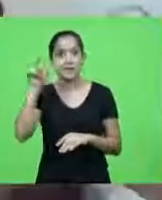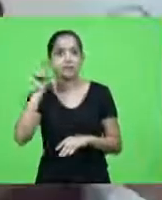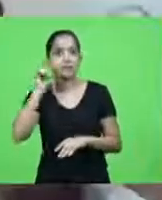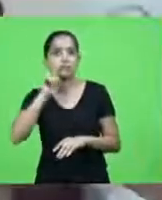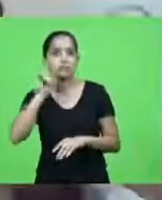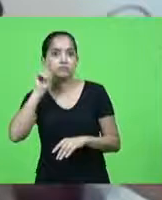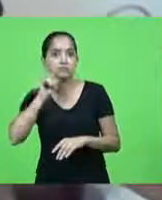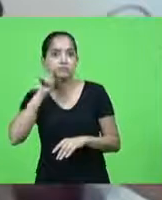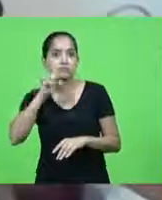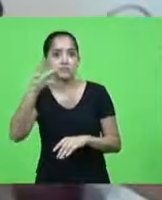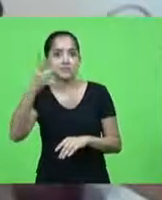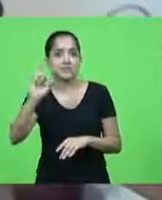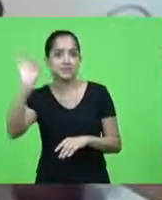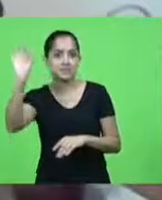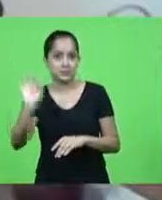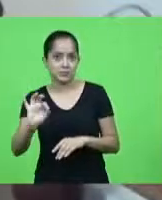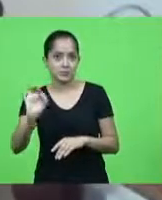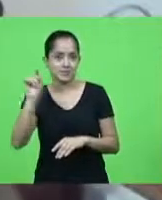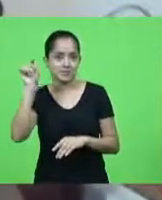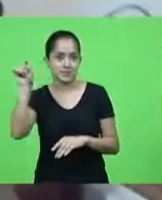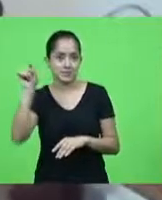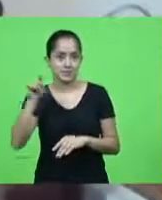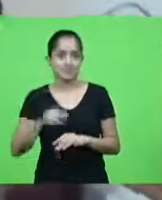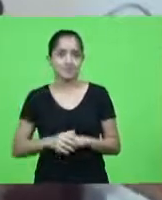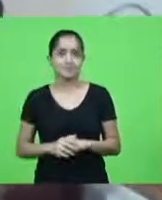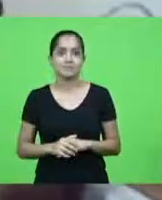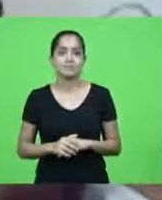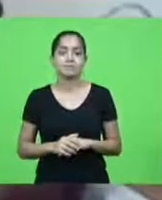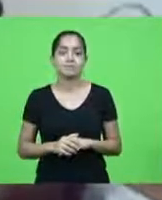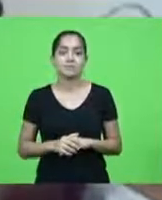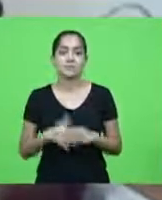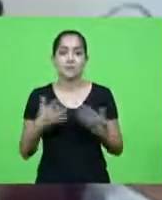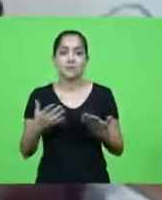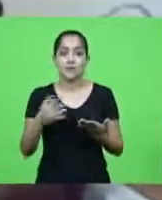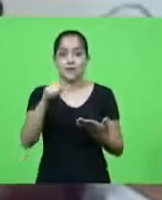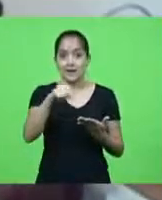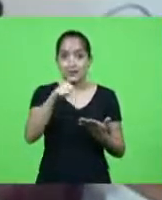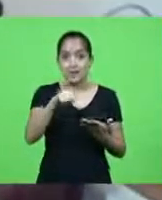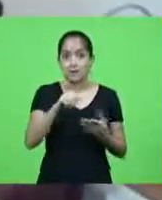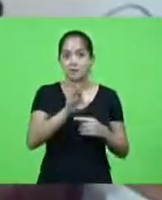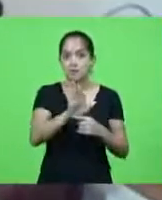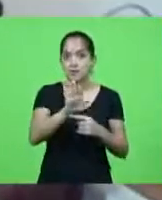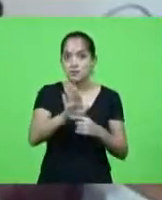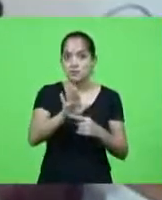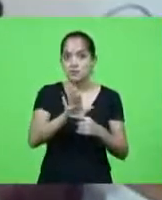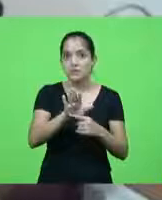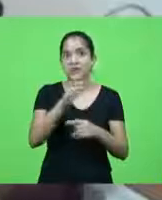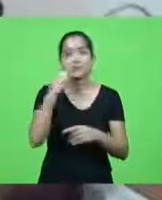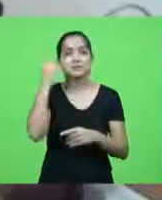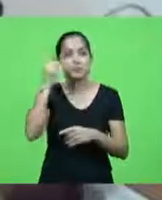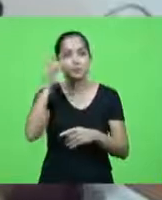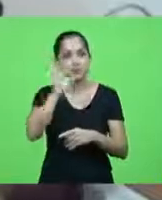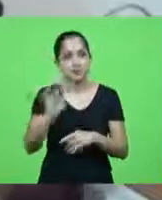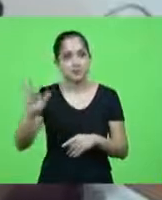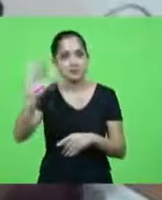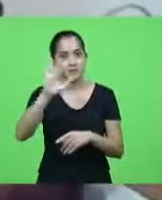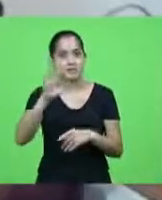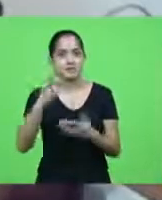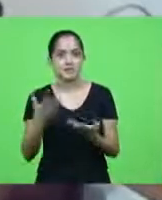30% tá nós temos é que ajudar as deputadas federais certo